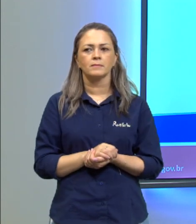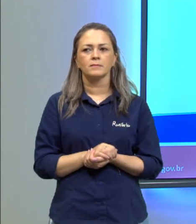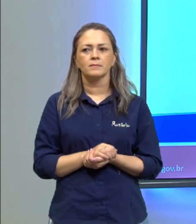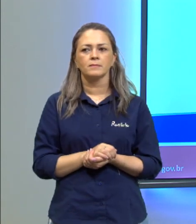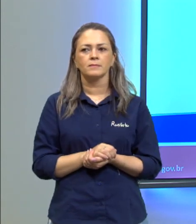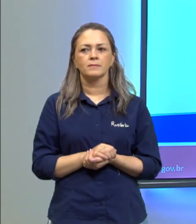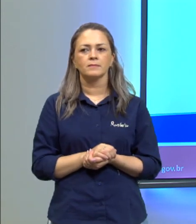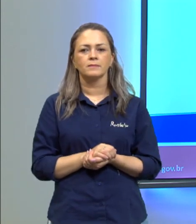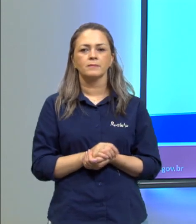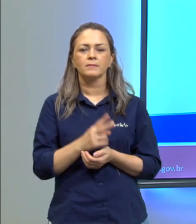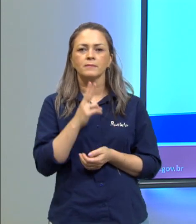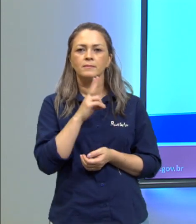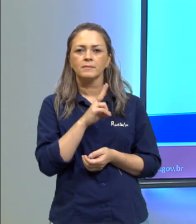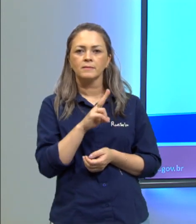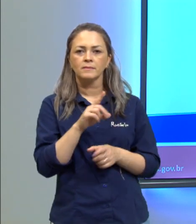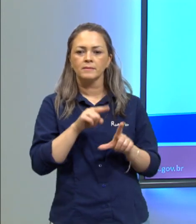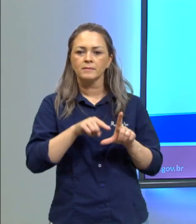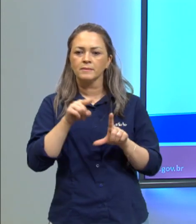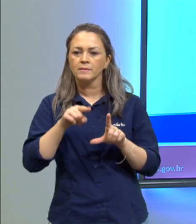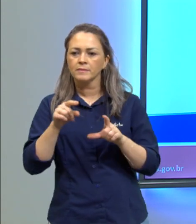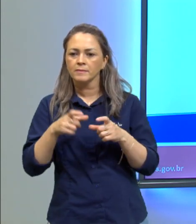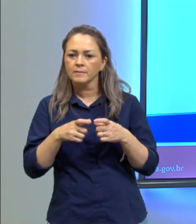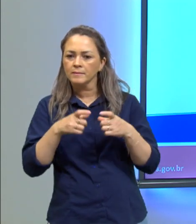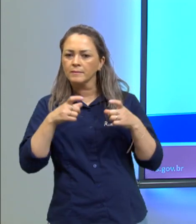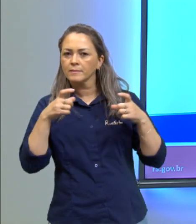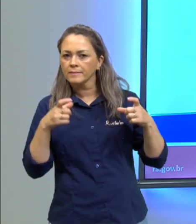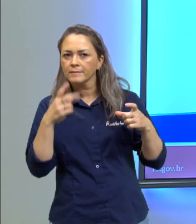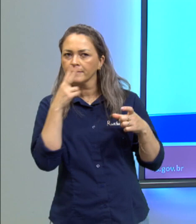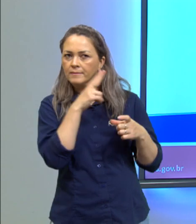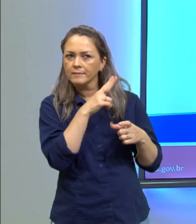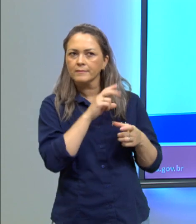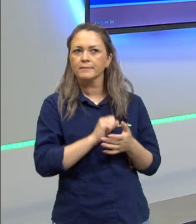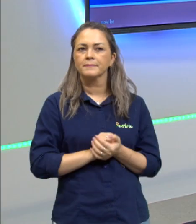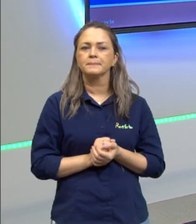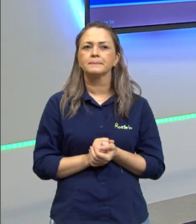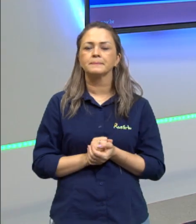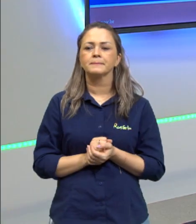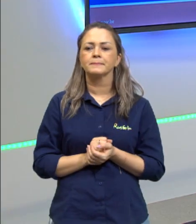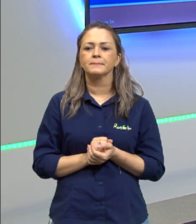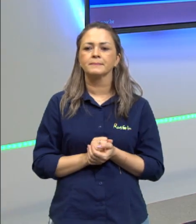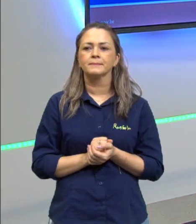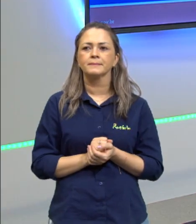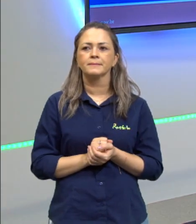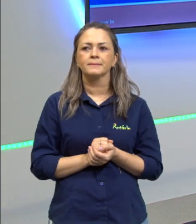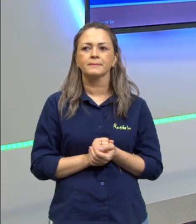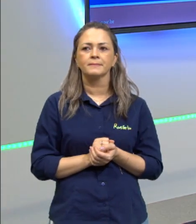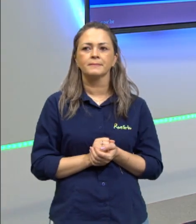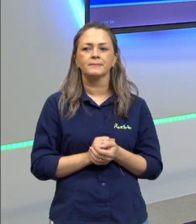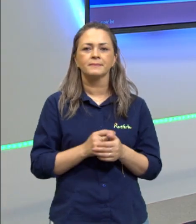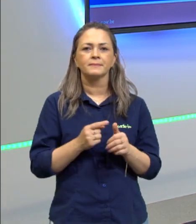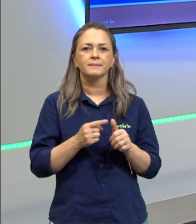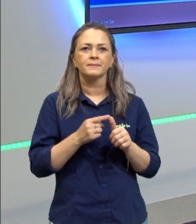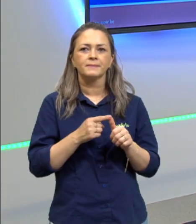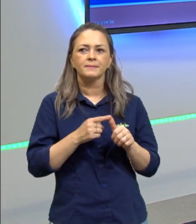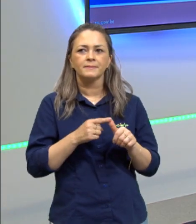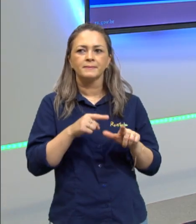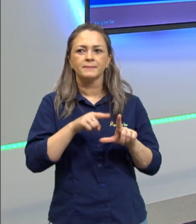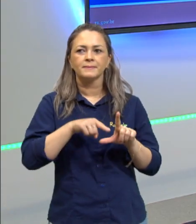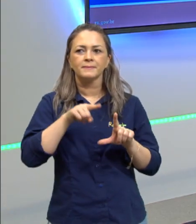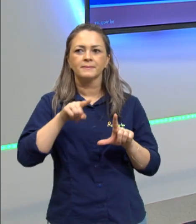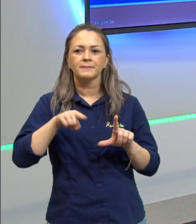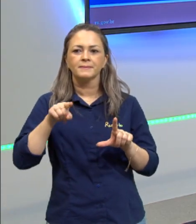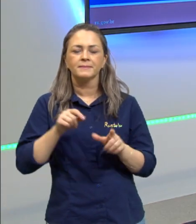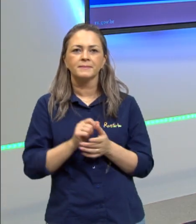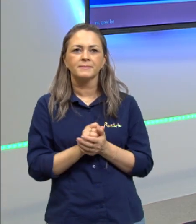Puxar esse gráfico aí ao máximo que a gente consegue para a gente verificar. Temos ali no primeiro gráfico um tempo de